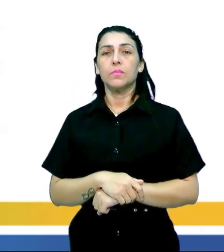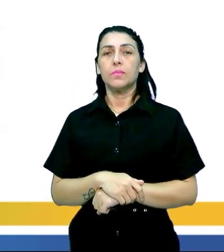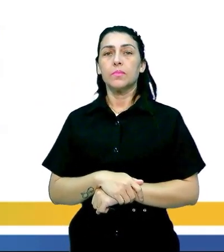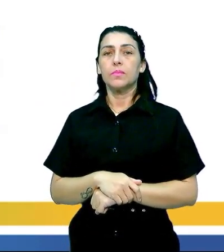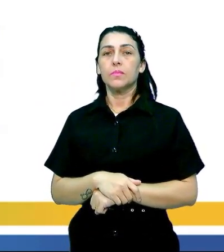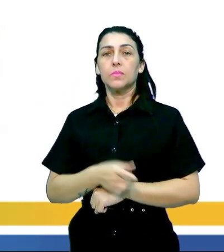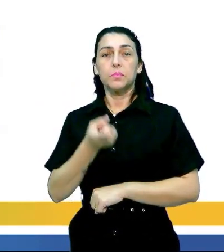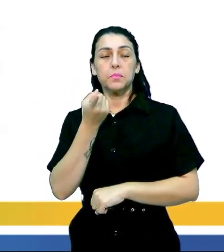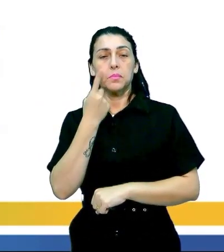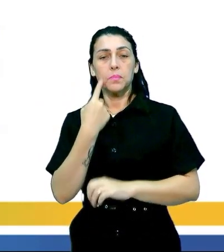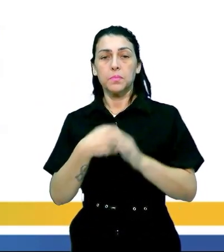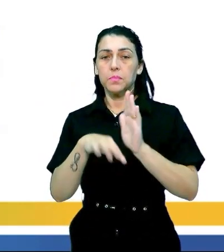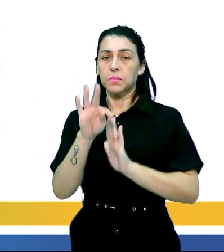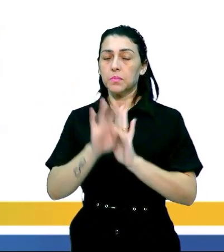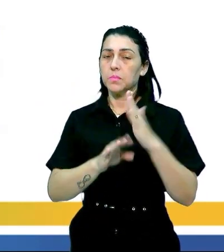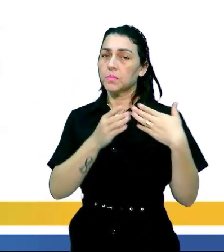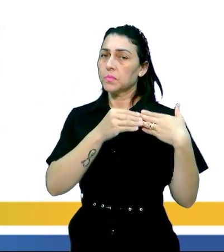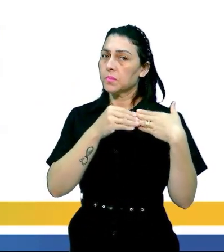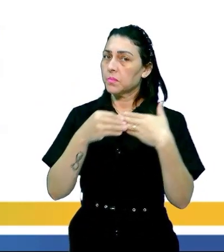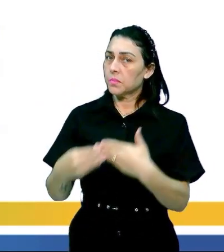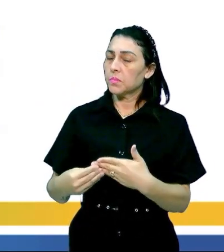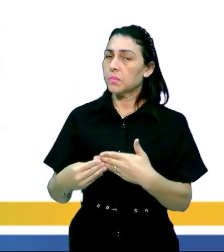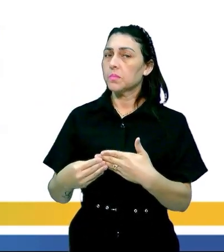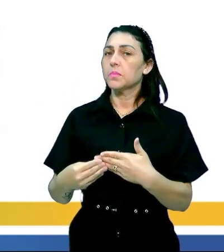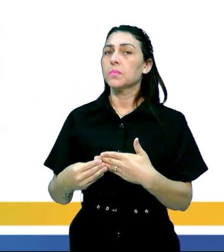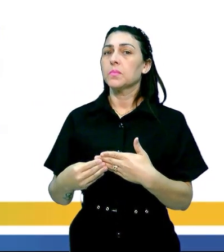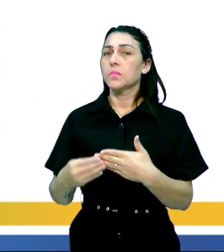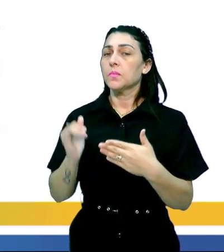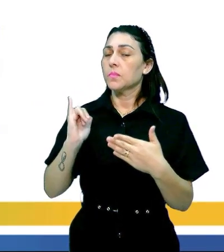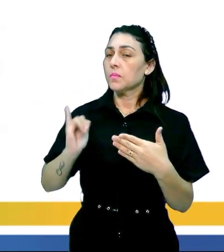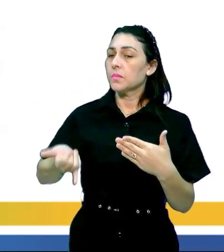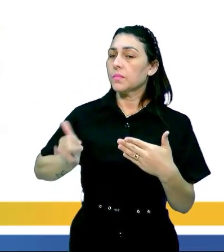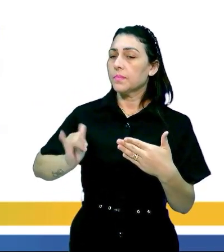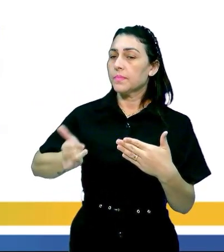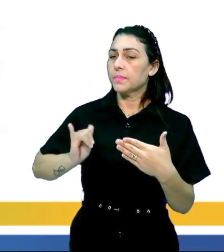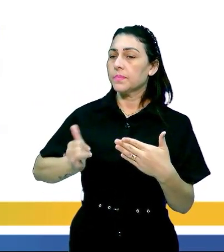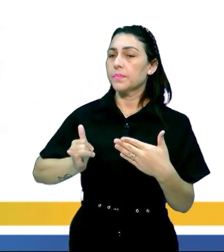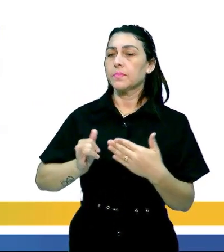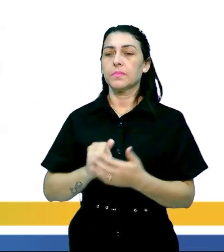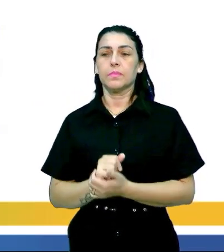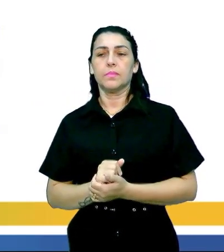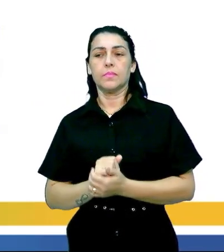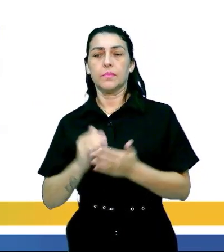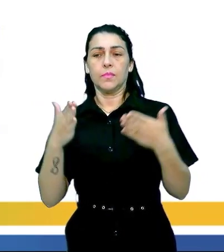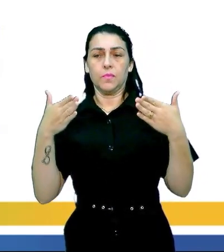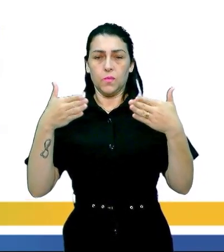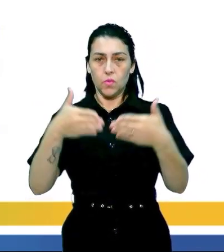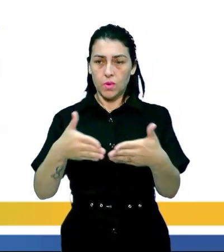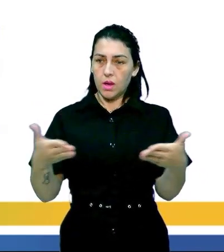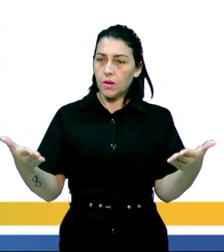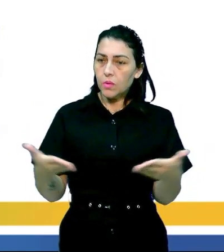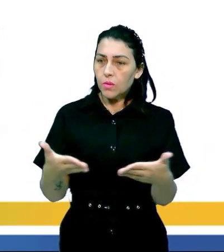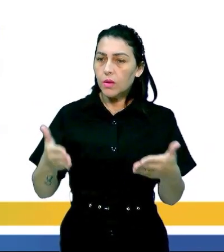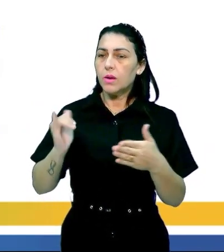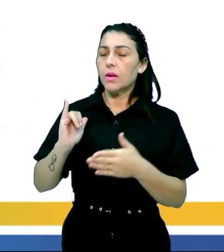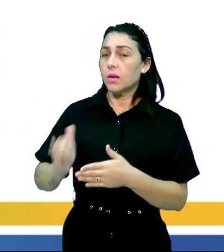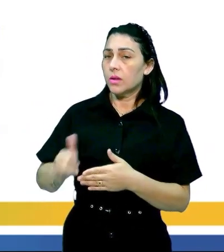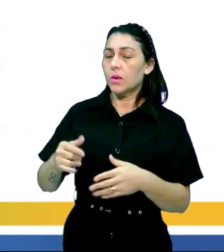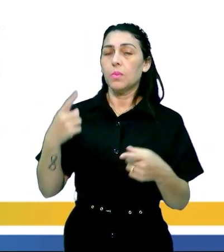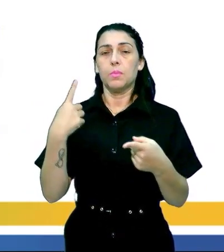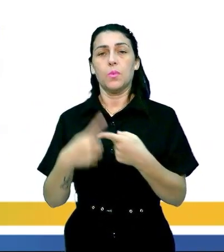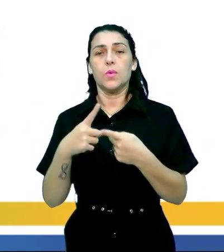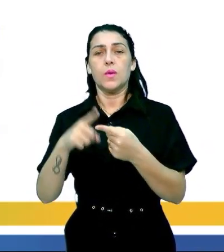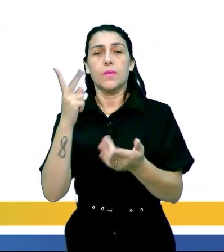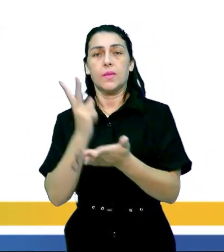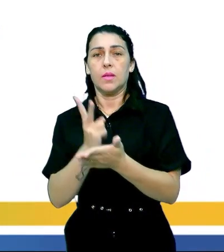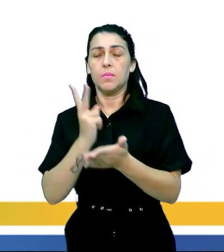o texto traz ele traz meio ali né que uma narrativa a gente não vai focar agora nessa narrativa porque eu